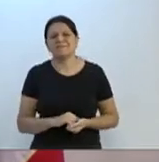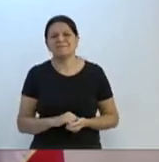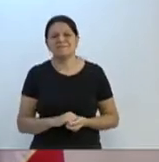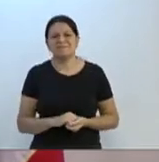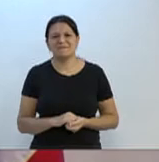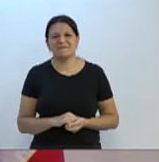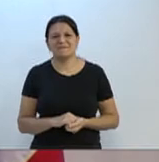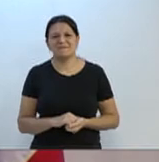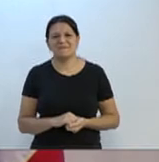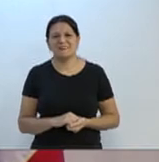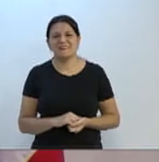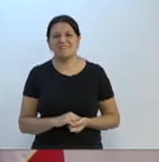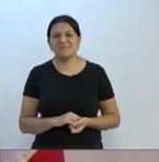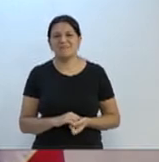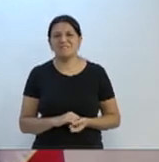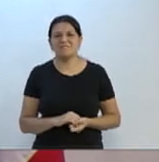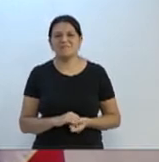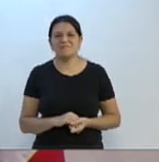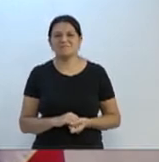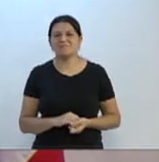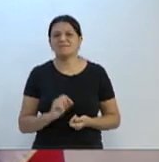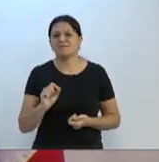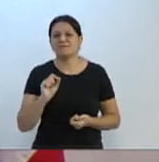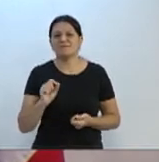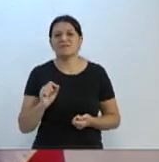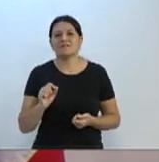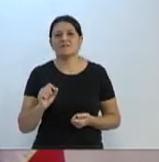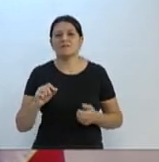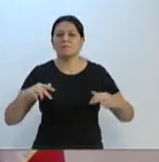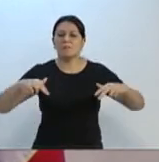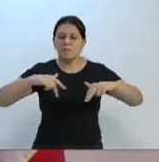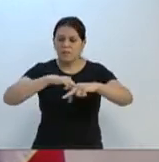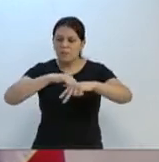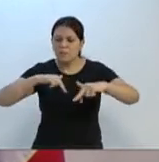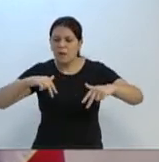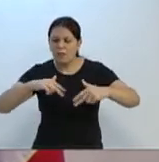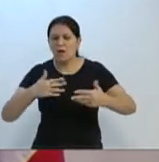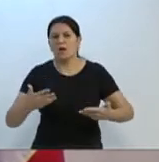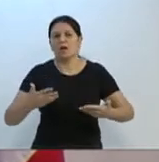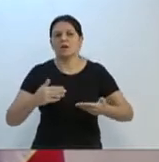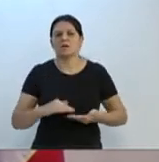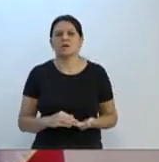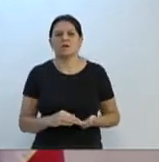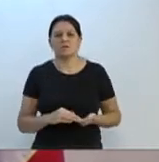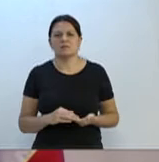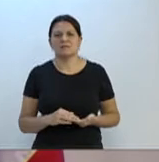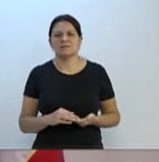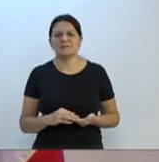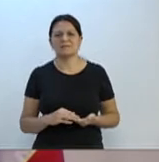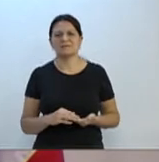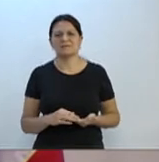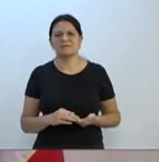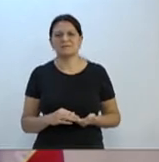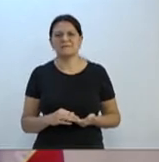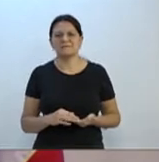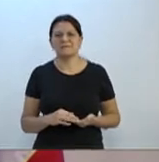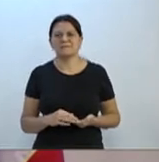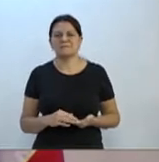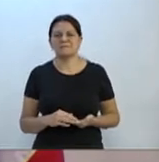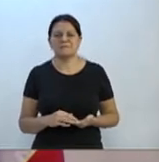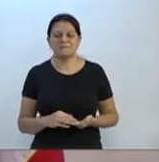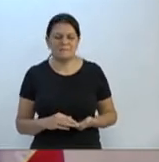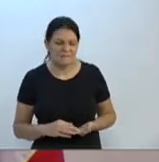da questão da mobilidade das pessoas, de um grande número de setores ter